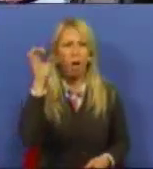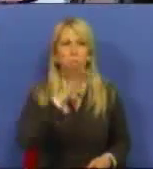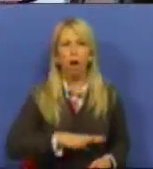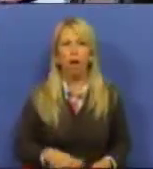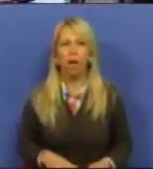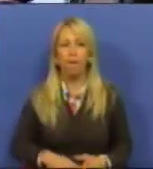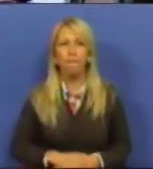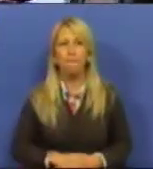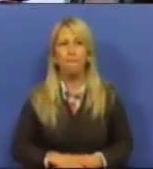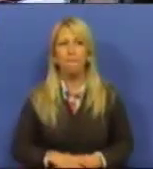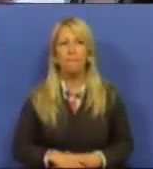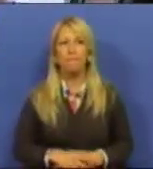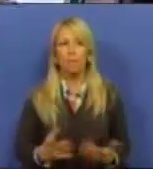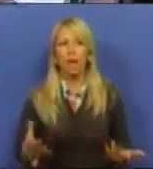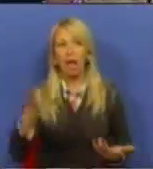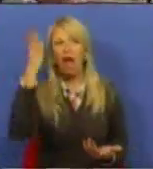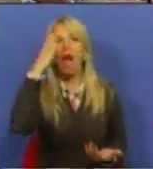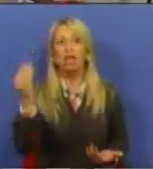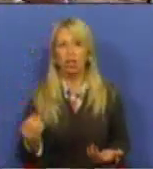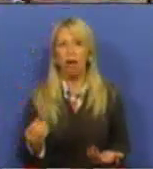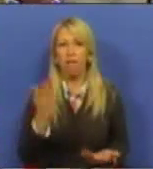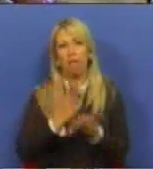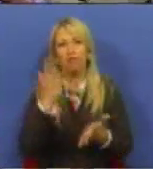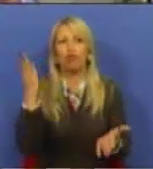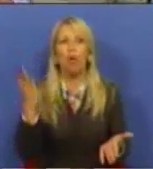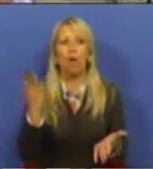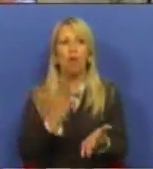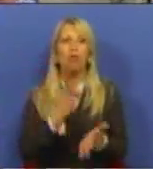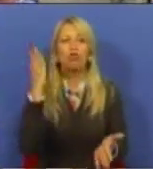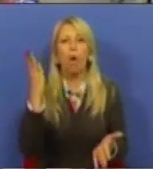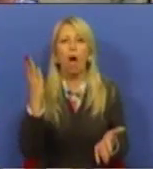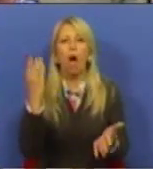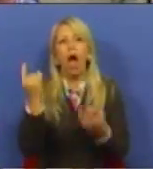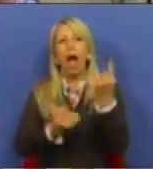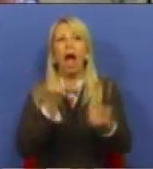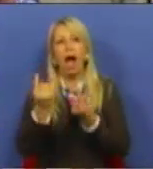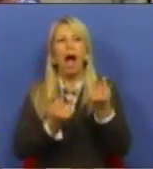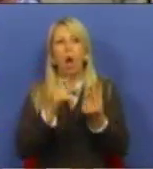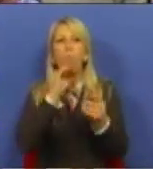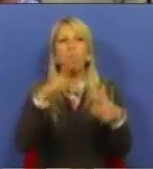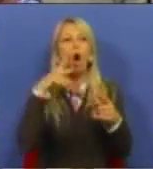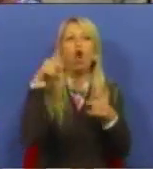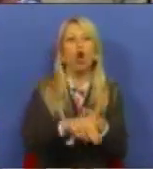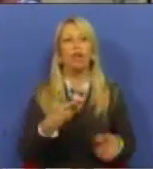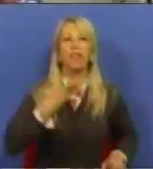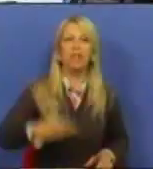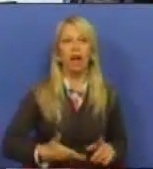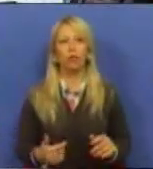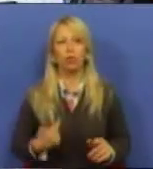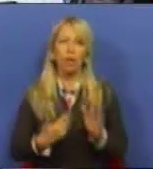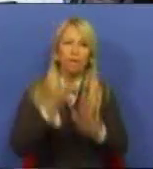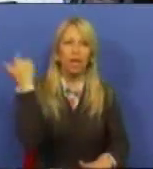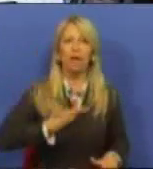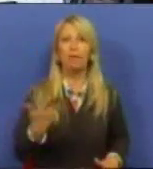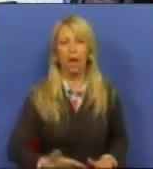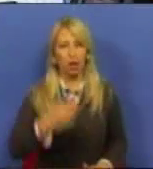Imoralidade é entender que apenas só há uns a quem se podem cortar direitos. Imoralidade